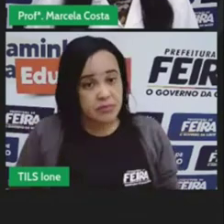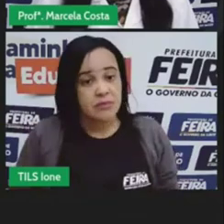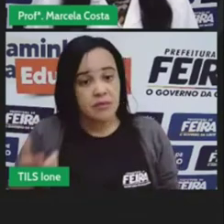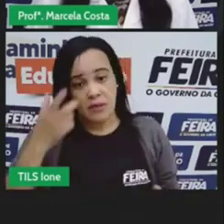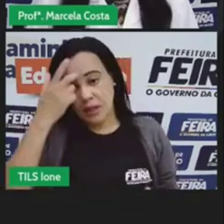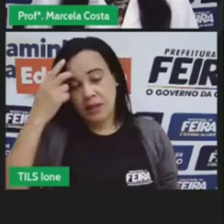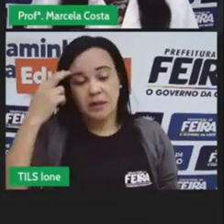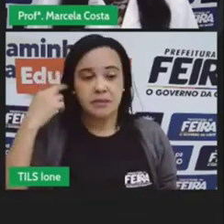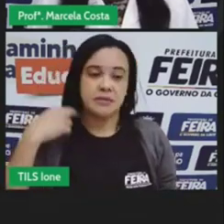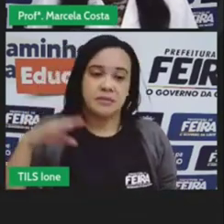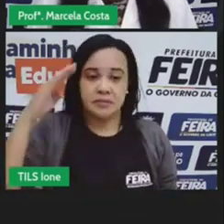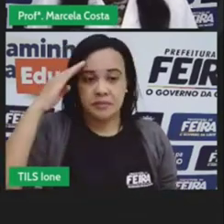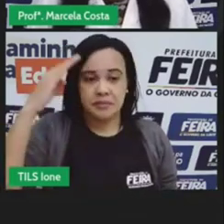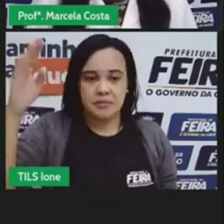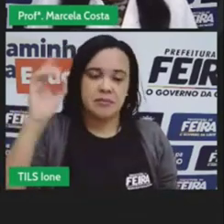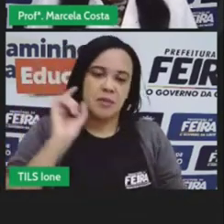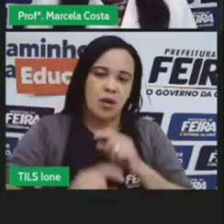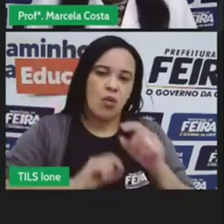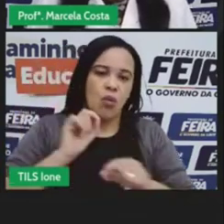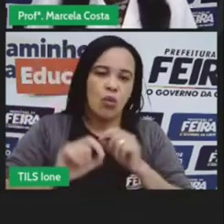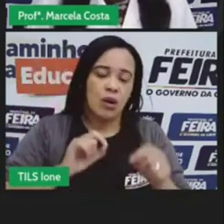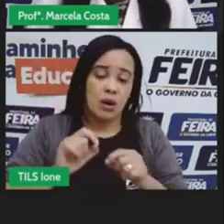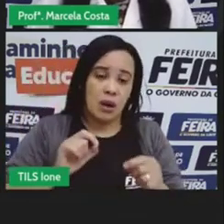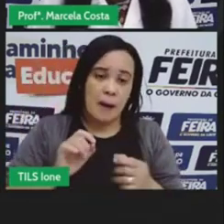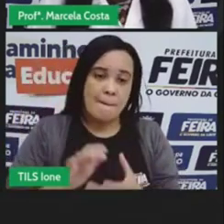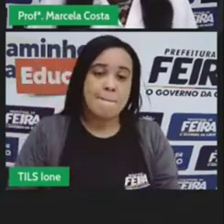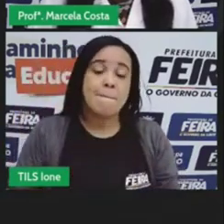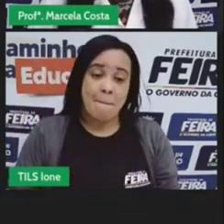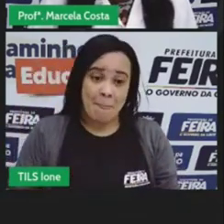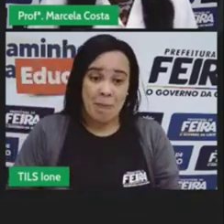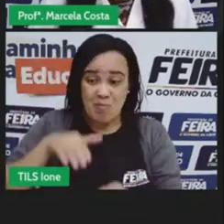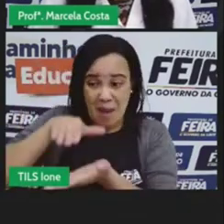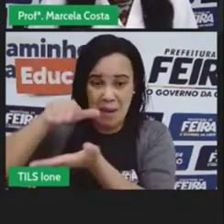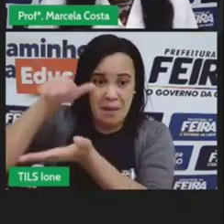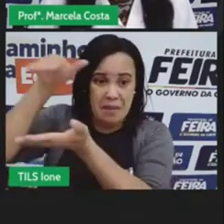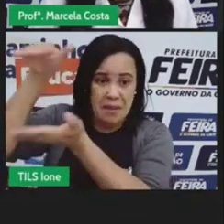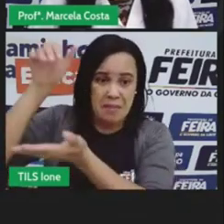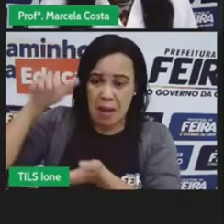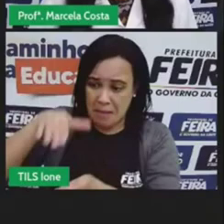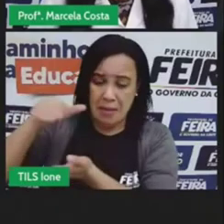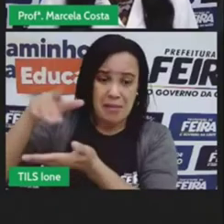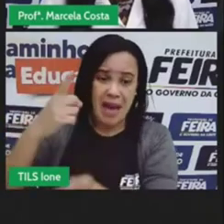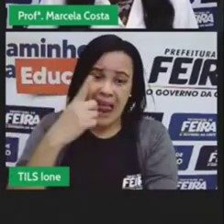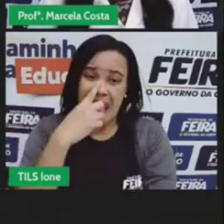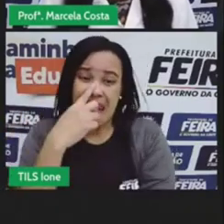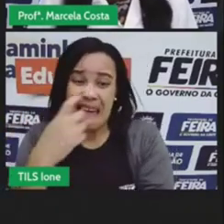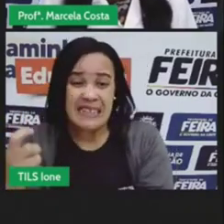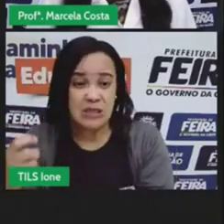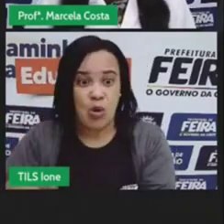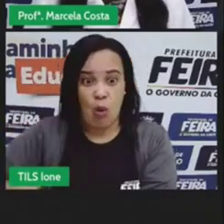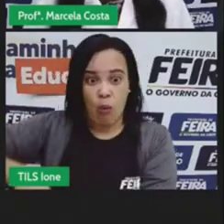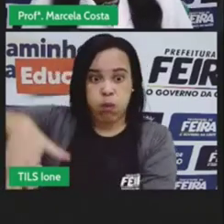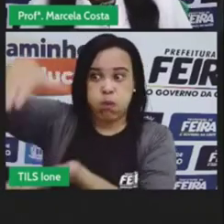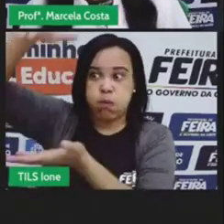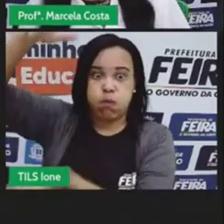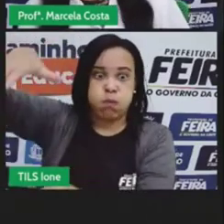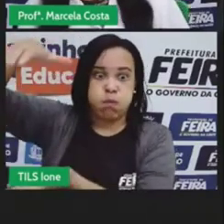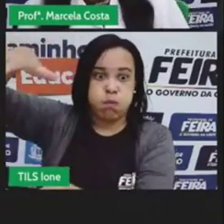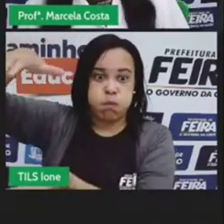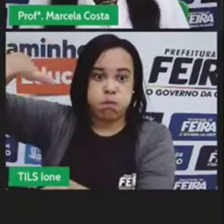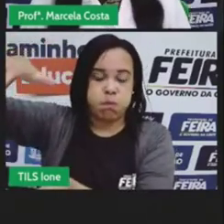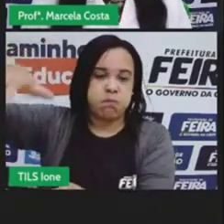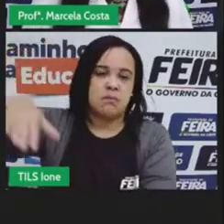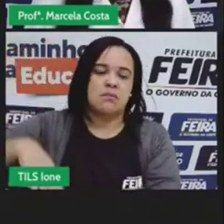consequências do consumismo é esse aumento da produção de lixo então toda vez que você